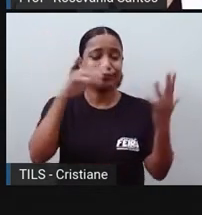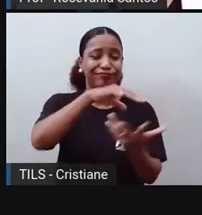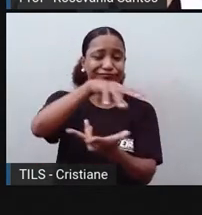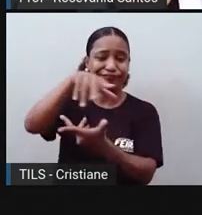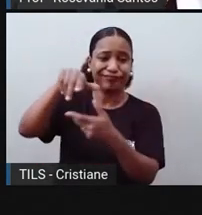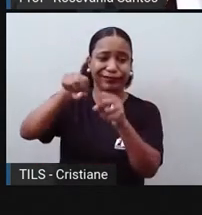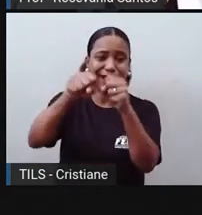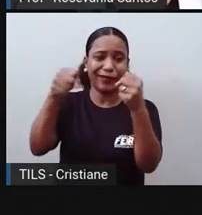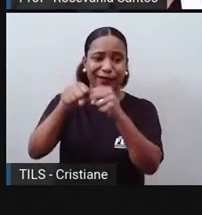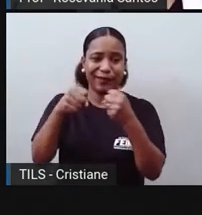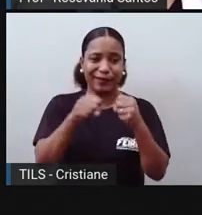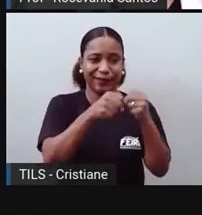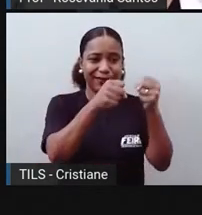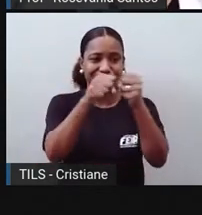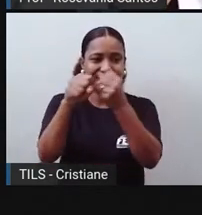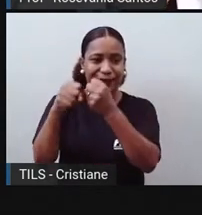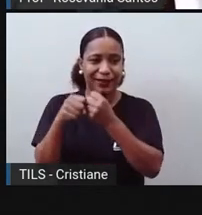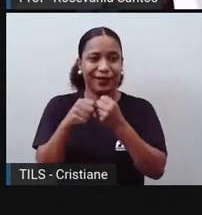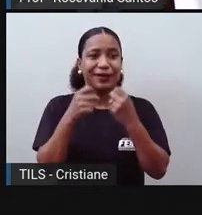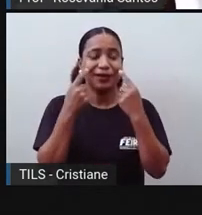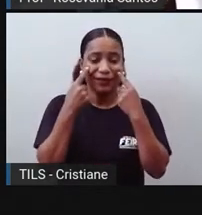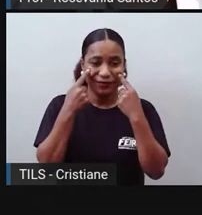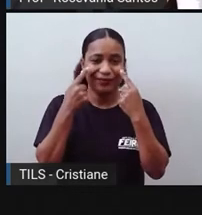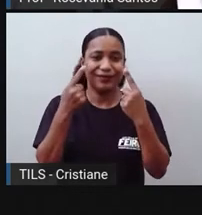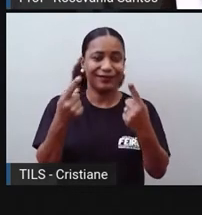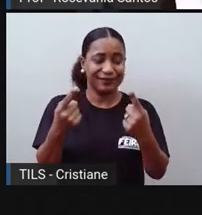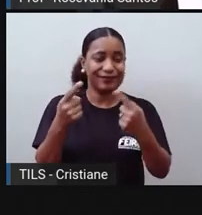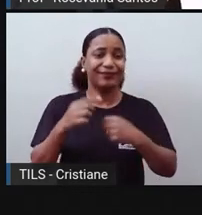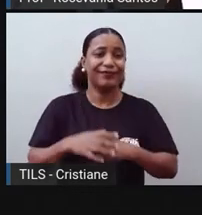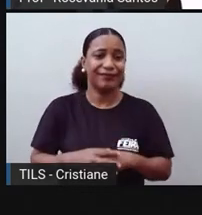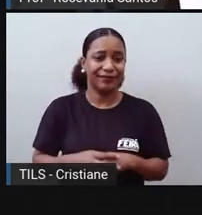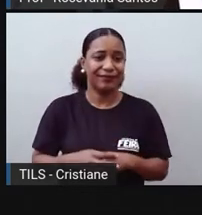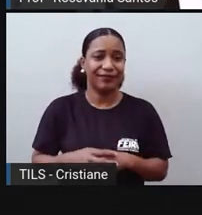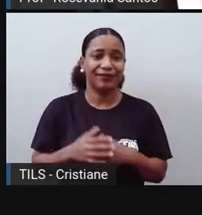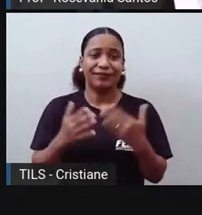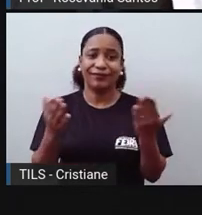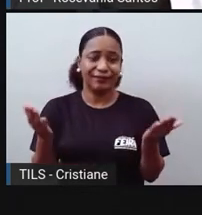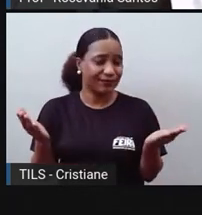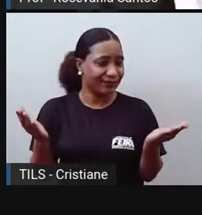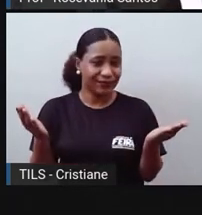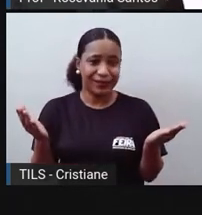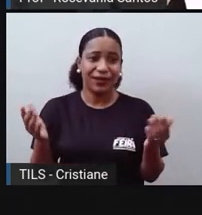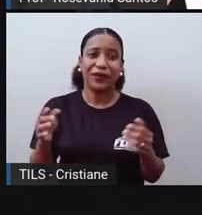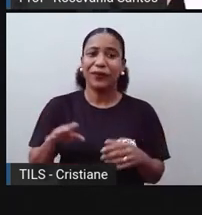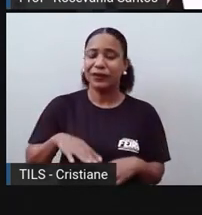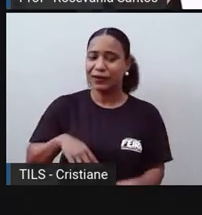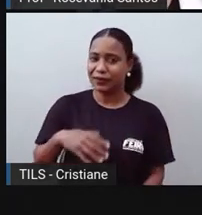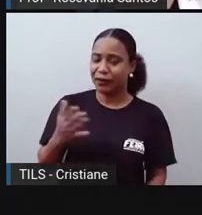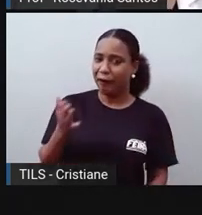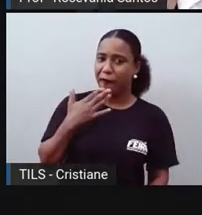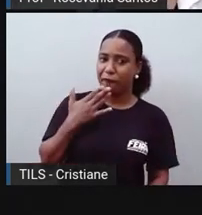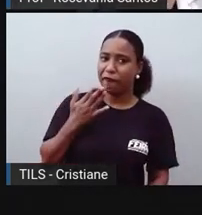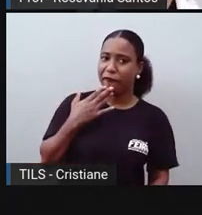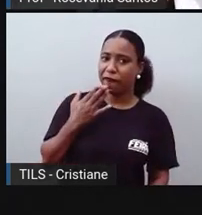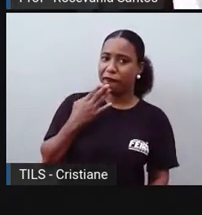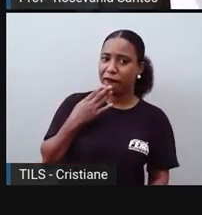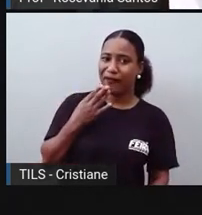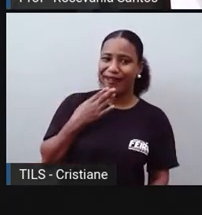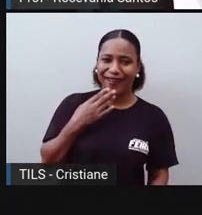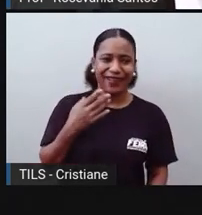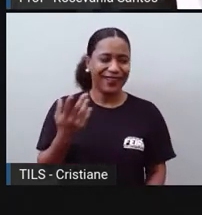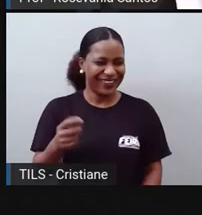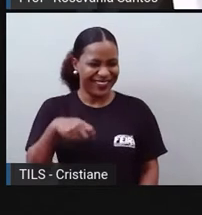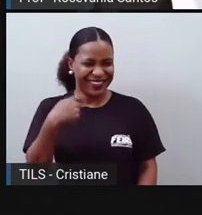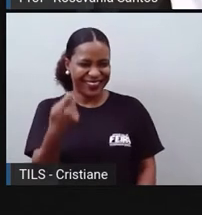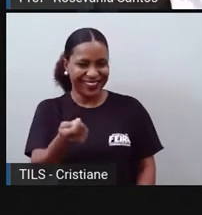frasezinhas, principalmente que vocês mais jovens, né, gostam de dizer, ah, não sabe o é isso, né, dando aquela ideia